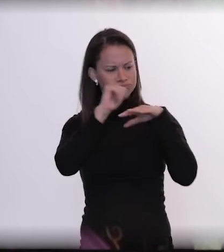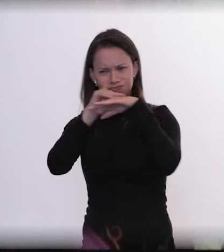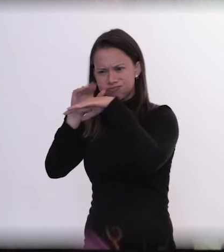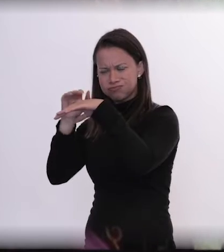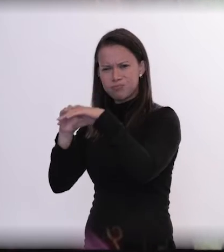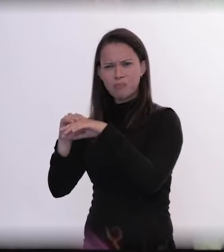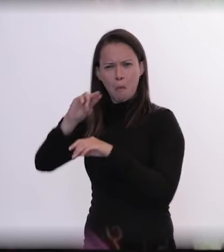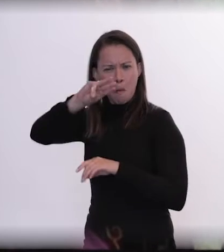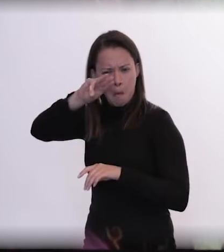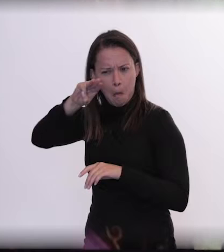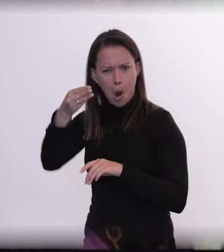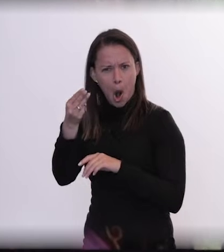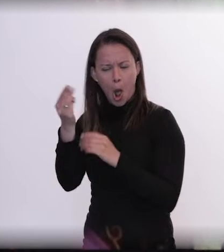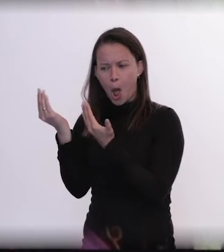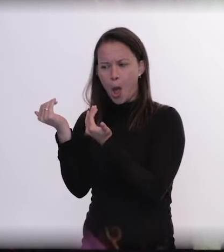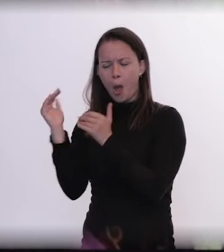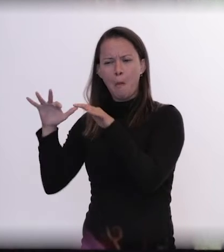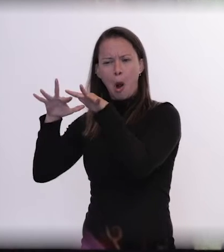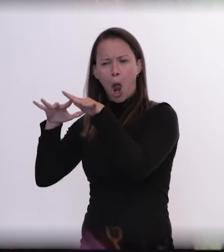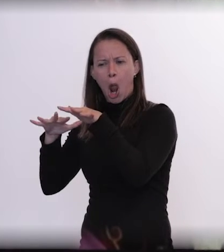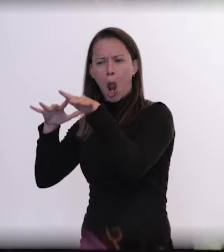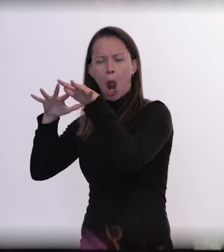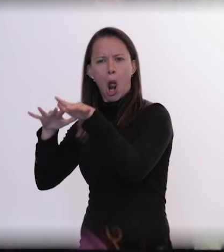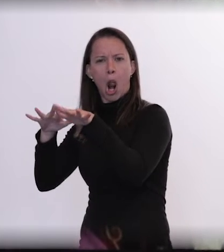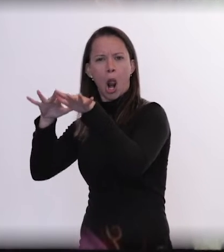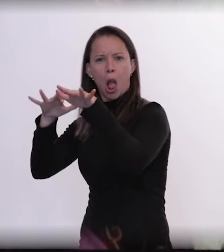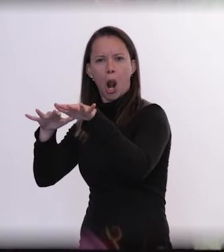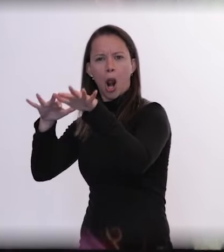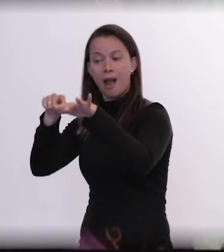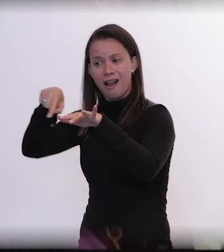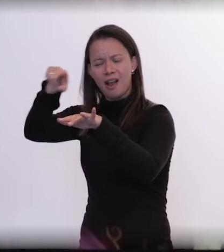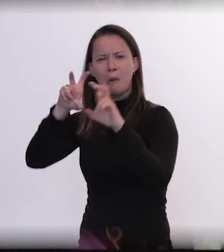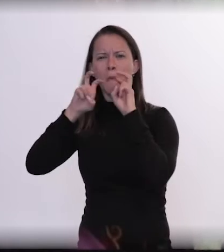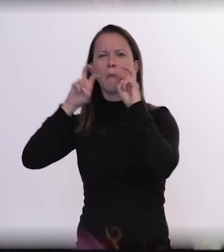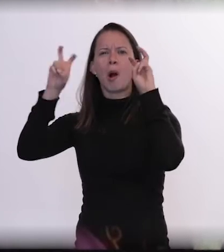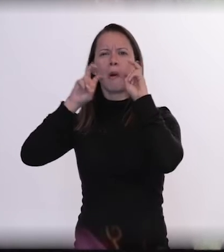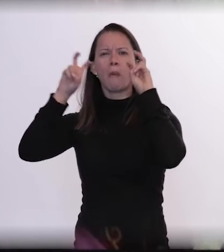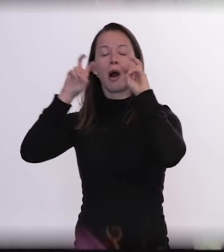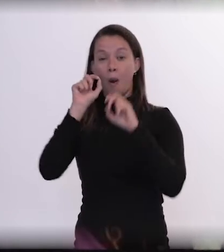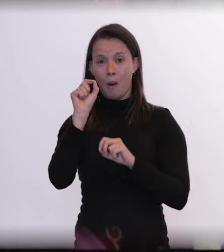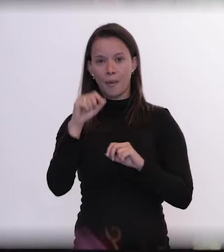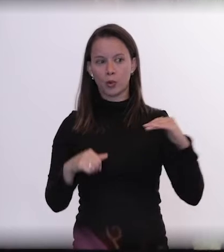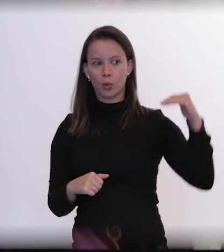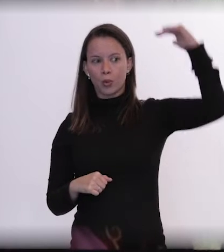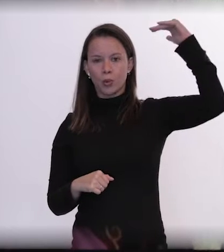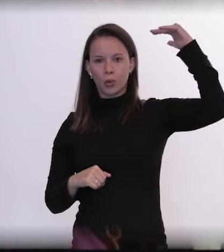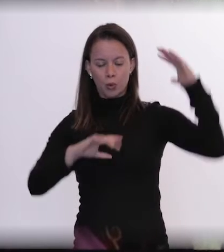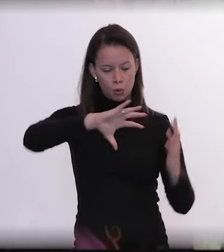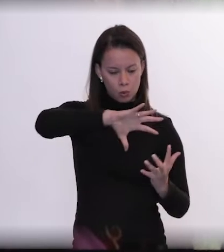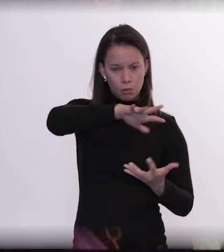ruas. E o que eles estavam gritando? Literalmente, eles estavam gritando que os adultos estavam cagando